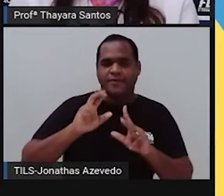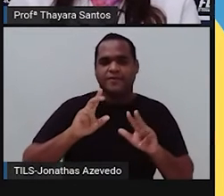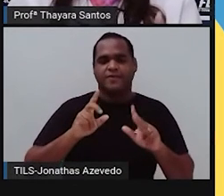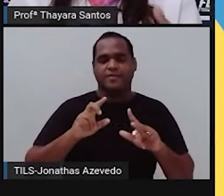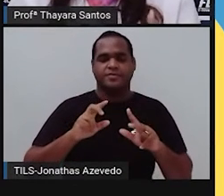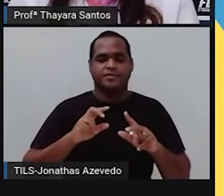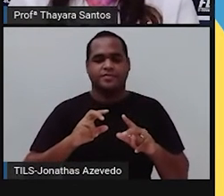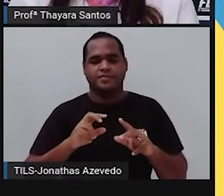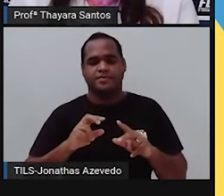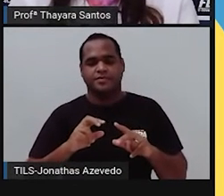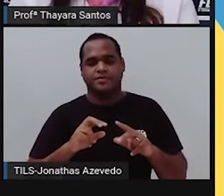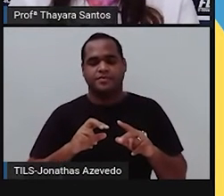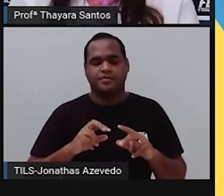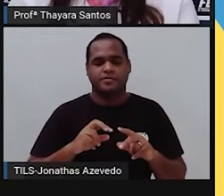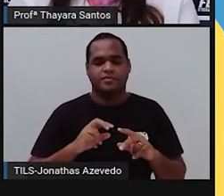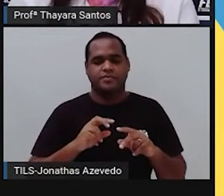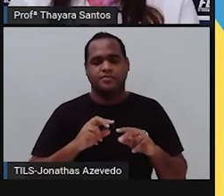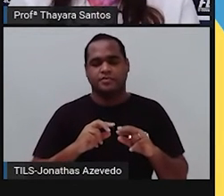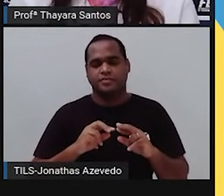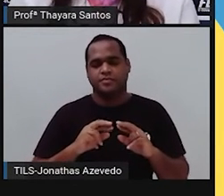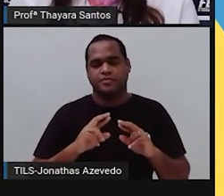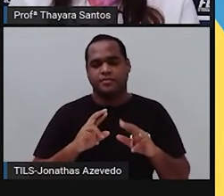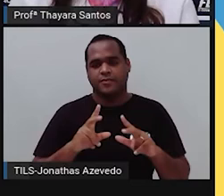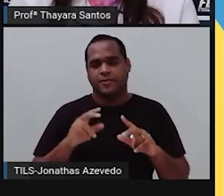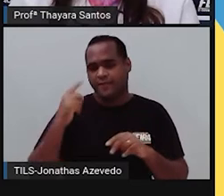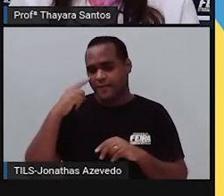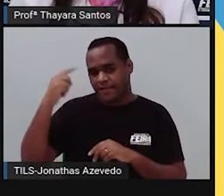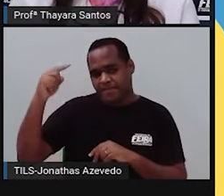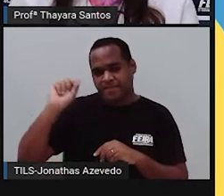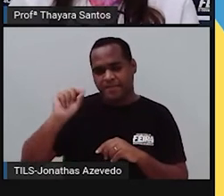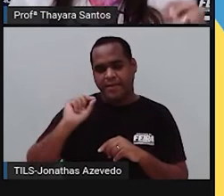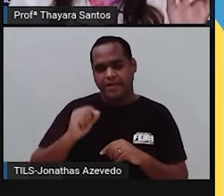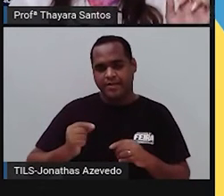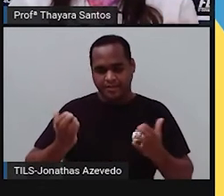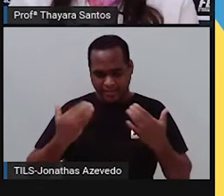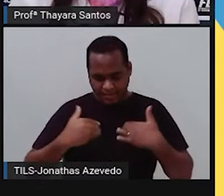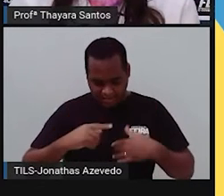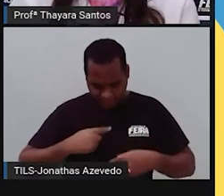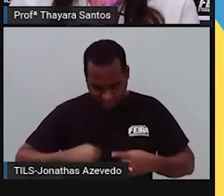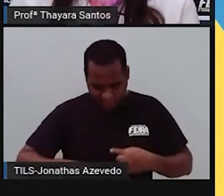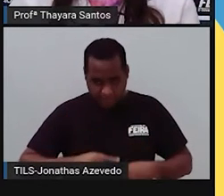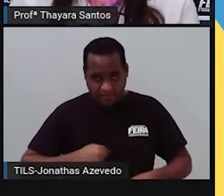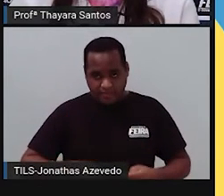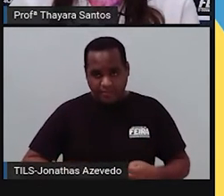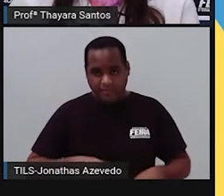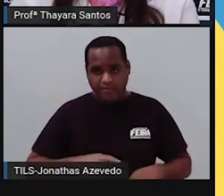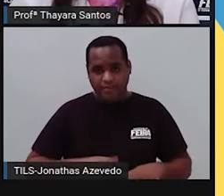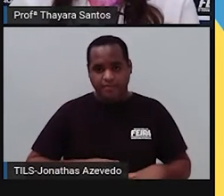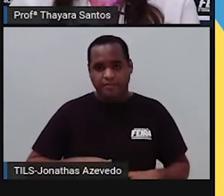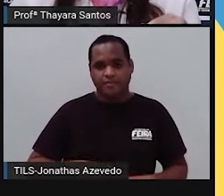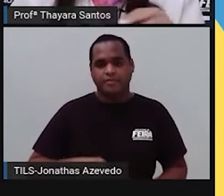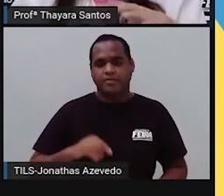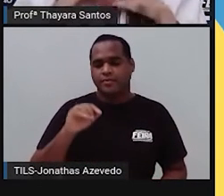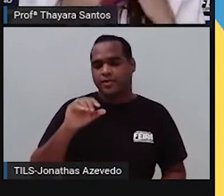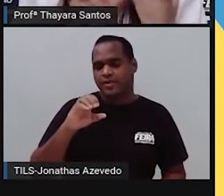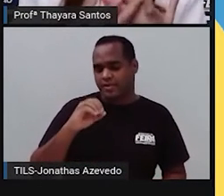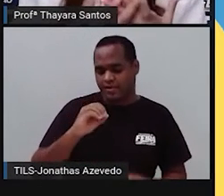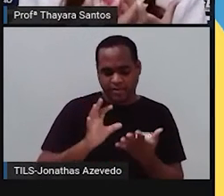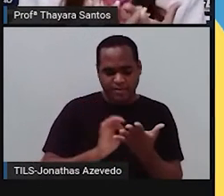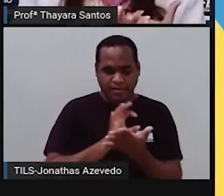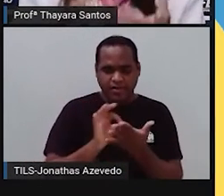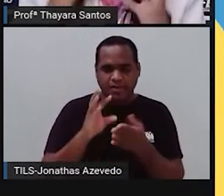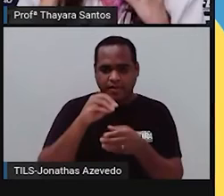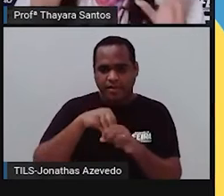aqui. Já o que está lá nas nossas vísceras, ela pode ter essa característica aqui. São células que têm um